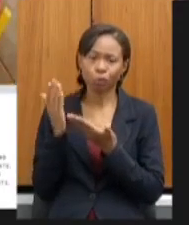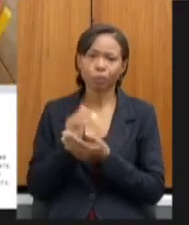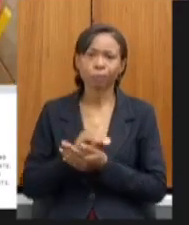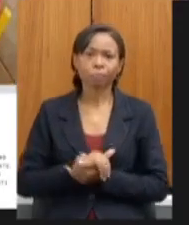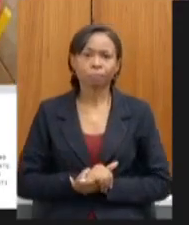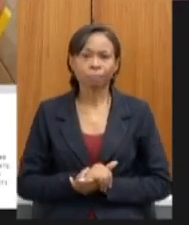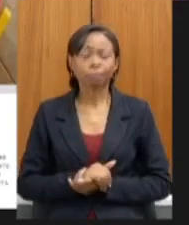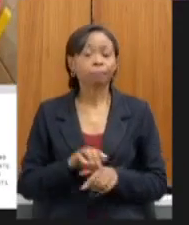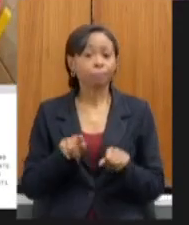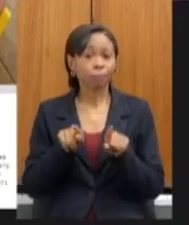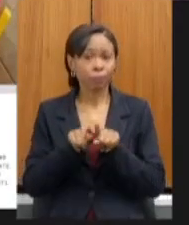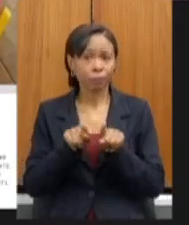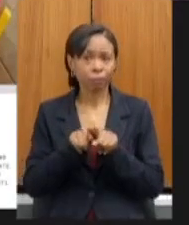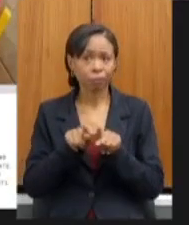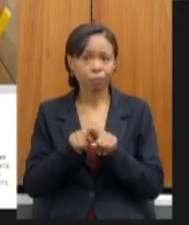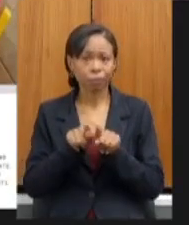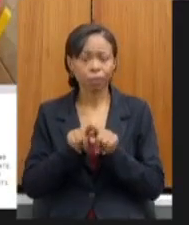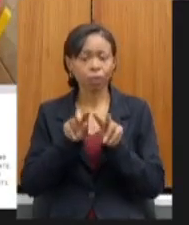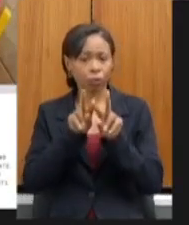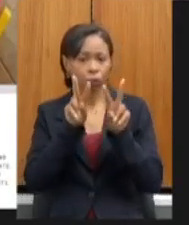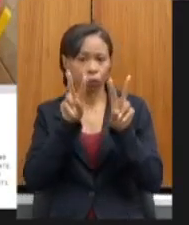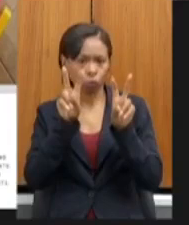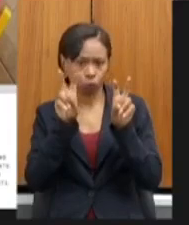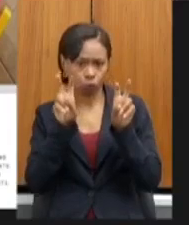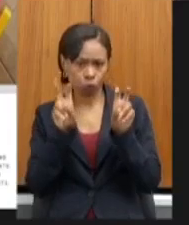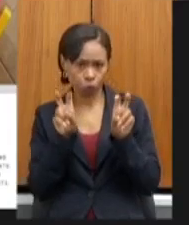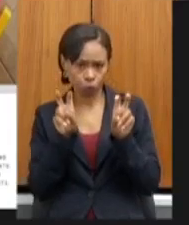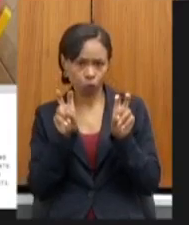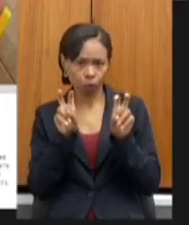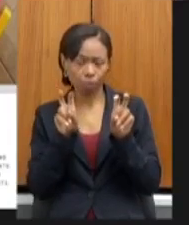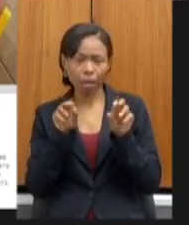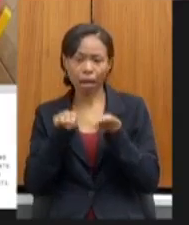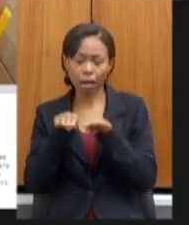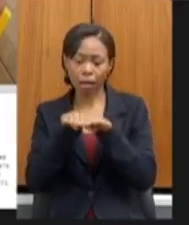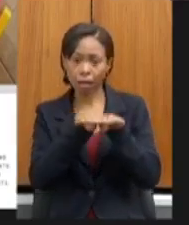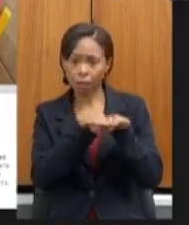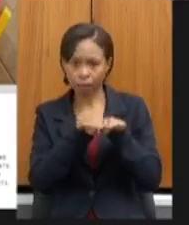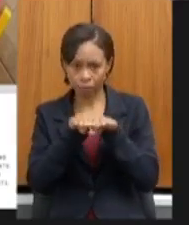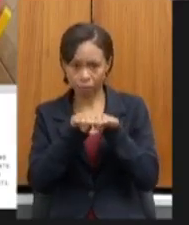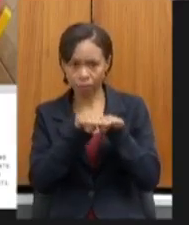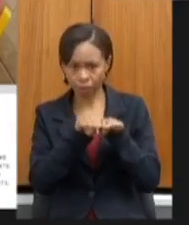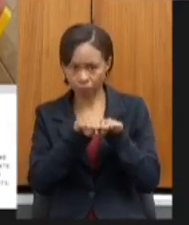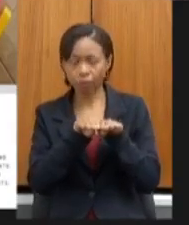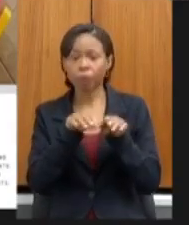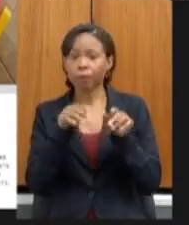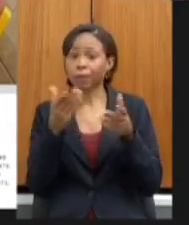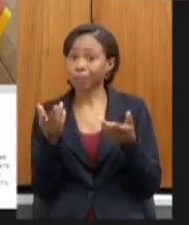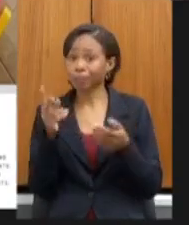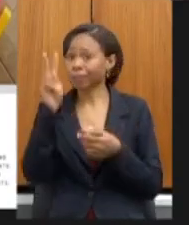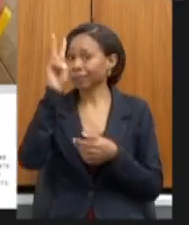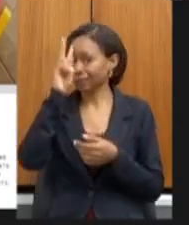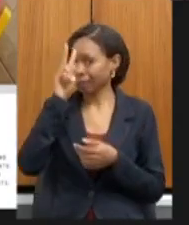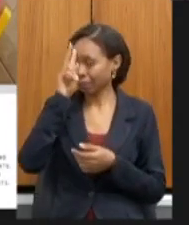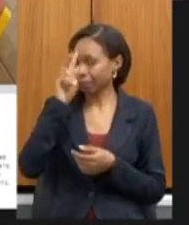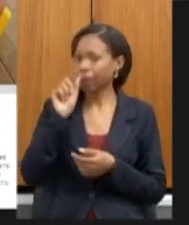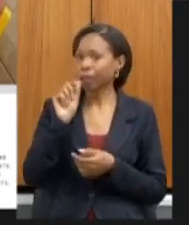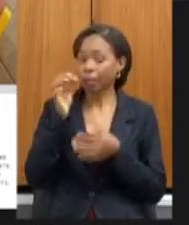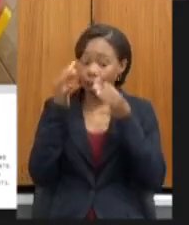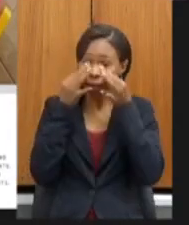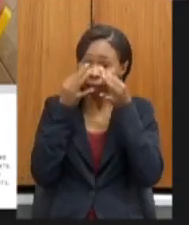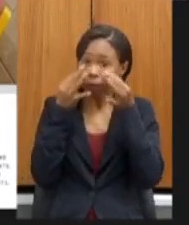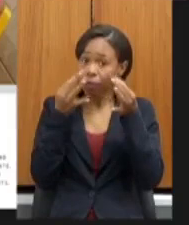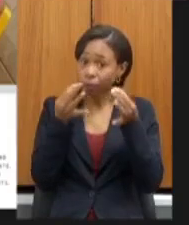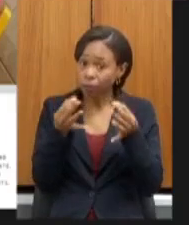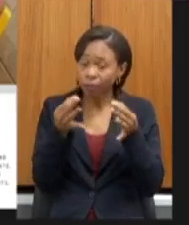além disso em relação também a acesso a equidade nós não poderíamos esquecer de ter uma atenção muito especial a